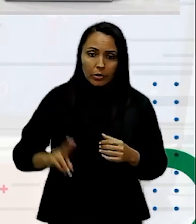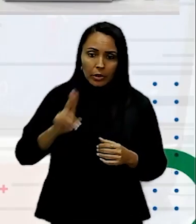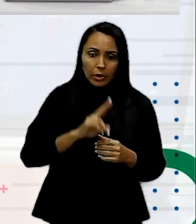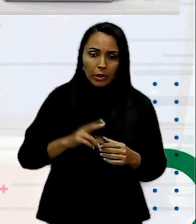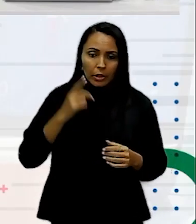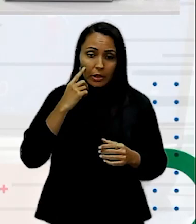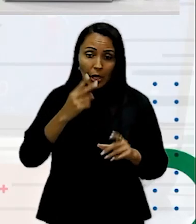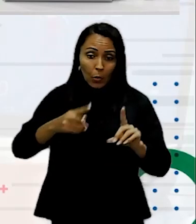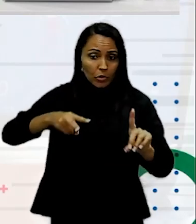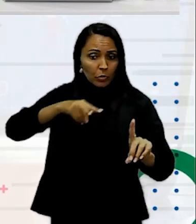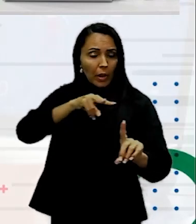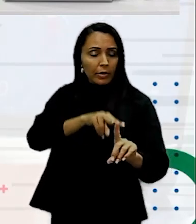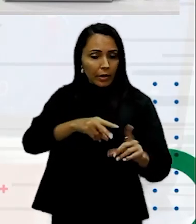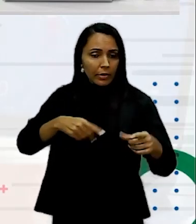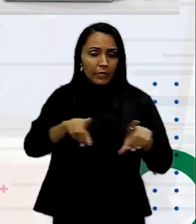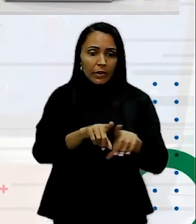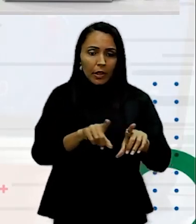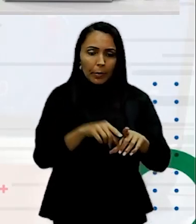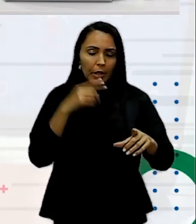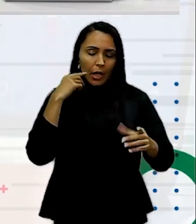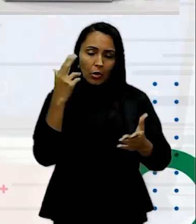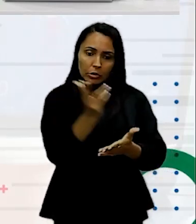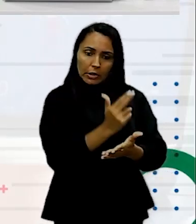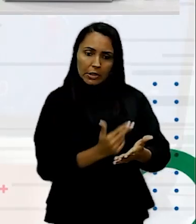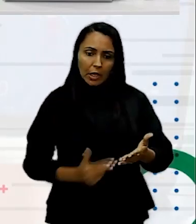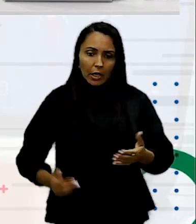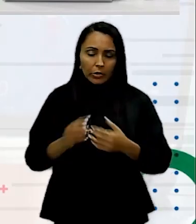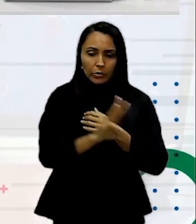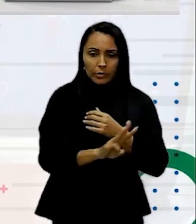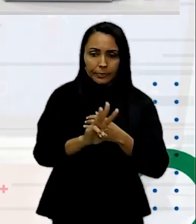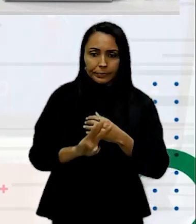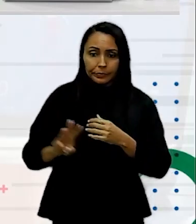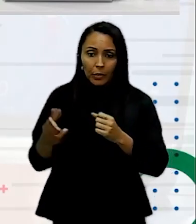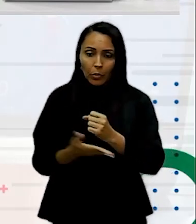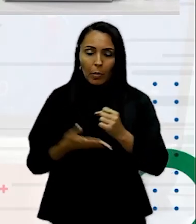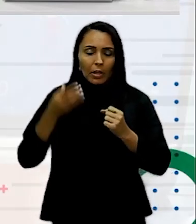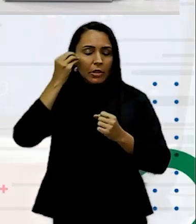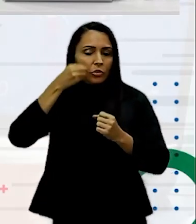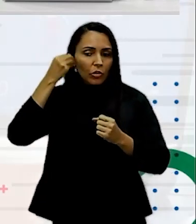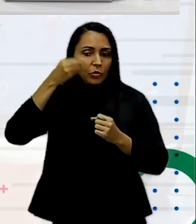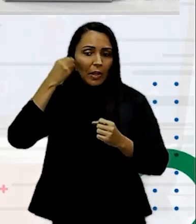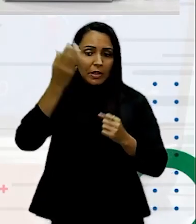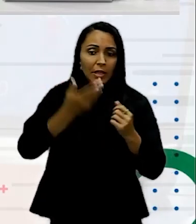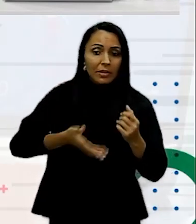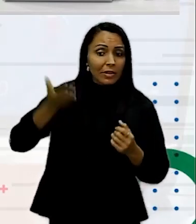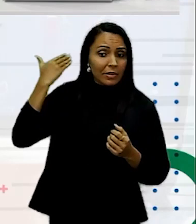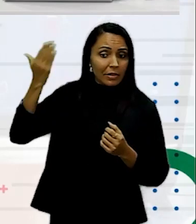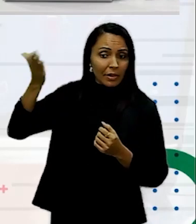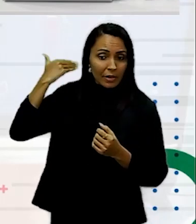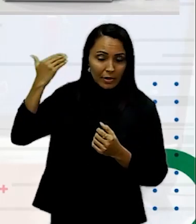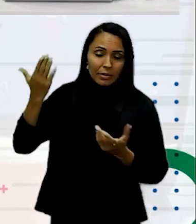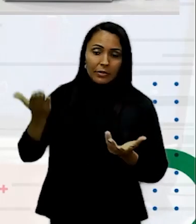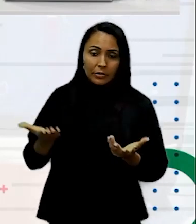expectativa Em relação ao design Em seu site Com base na sua experiência Anterior em outros sites